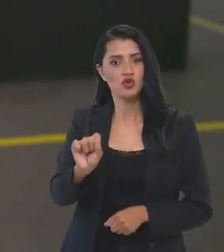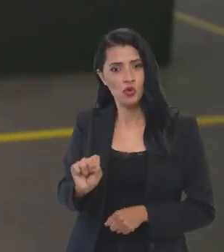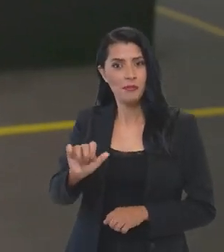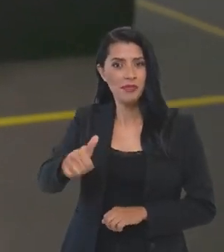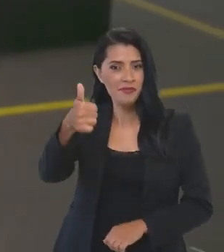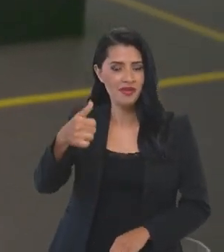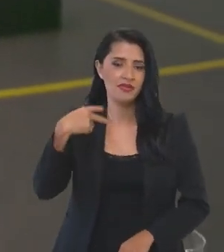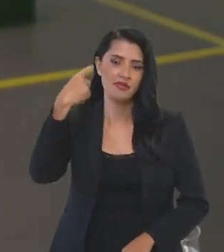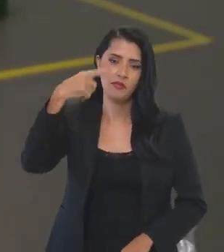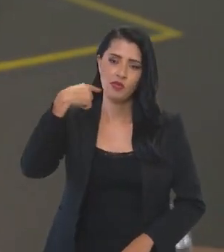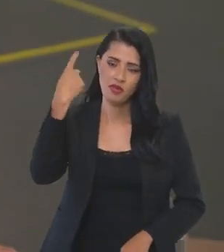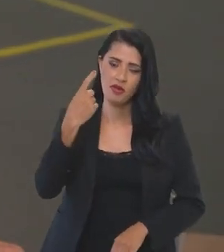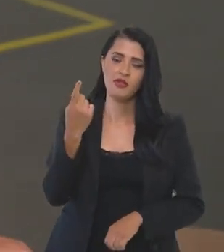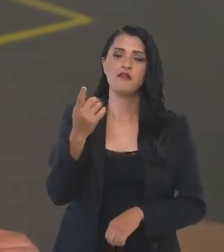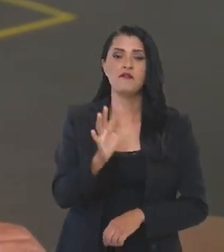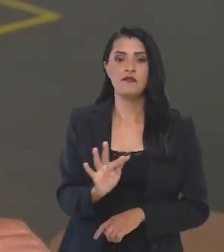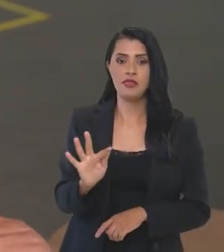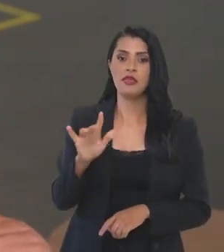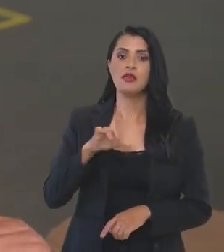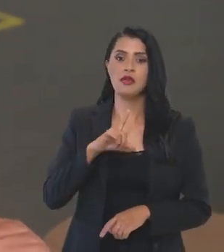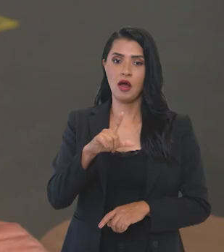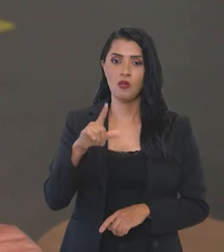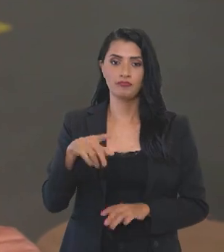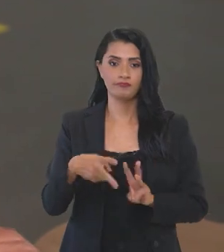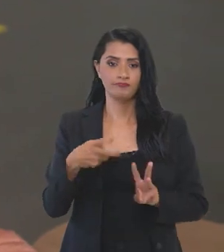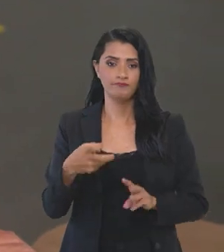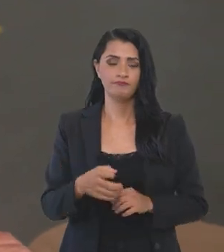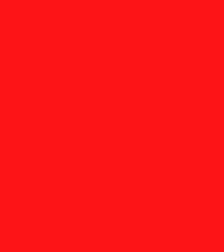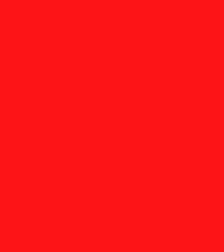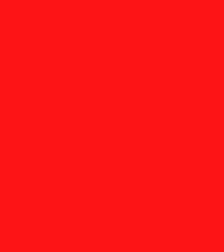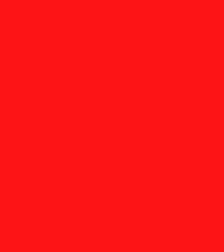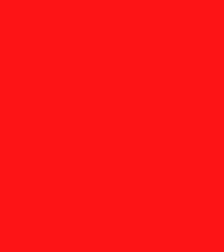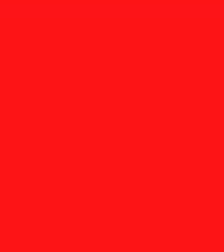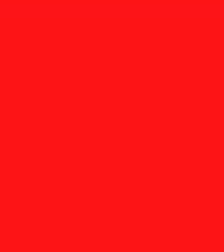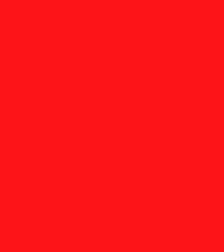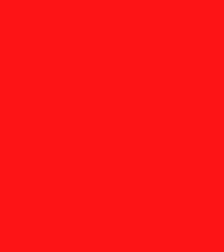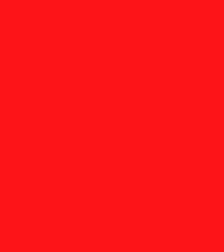2018, foi eleita a primeira deputada federal indígena do Brasil.